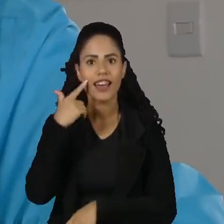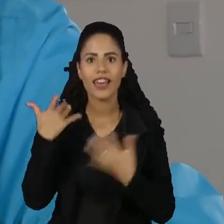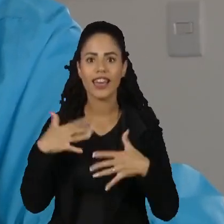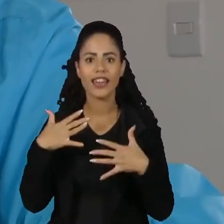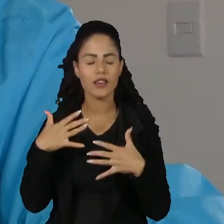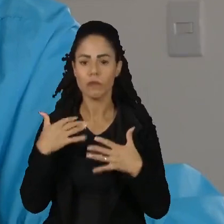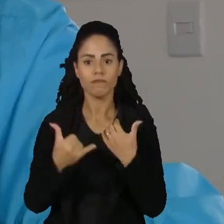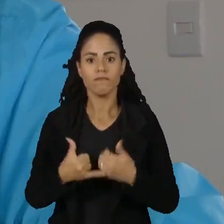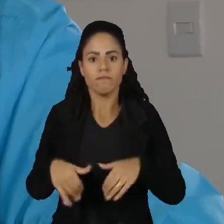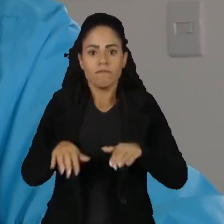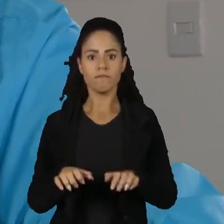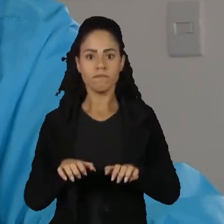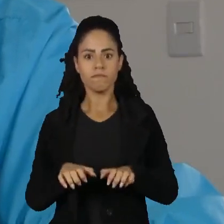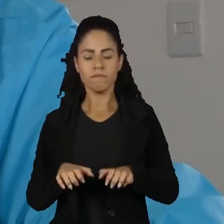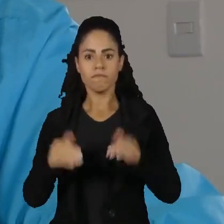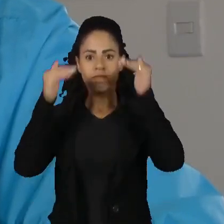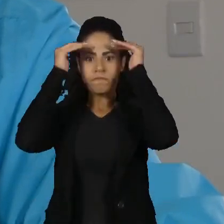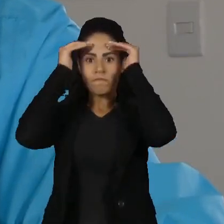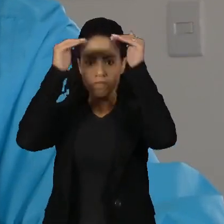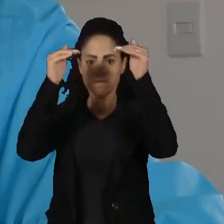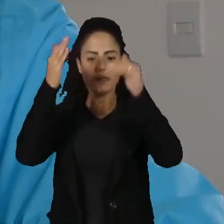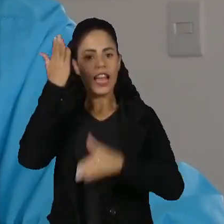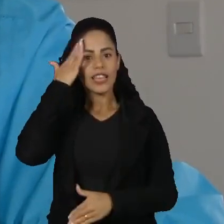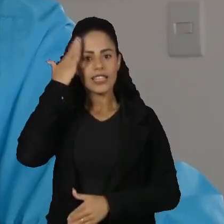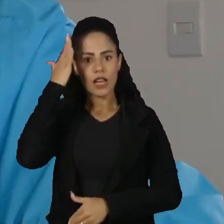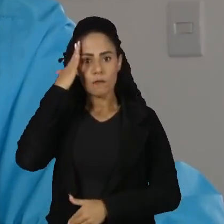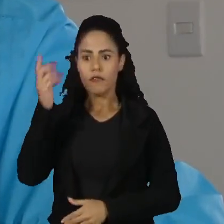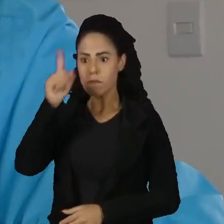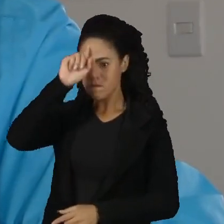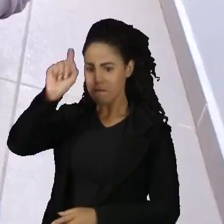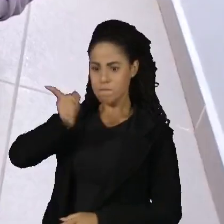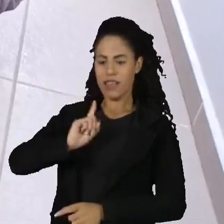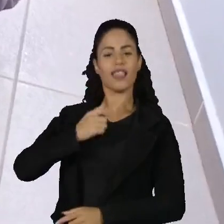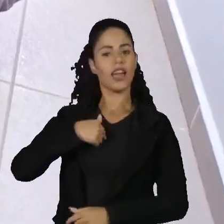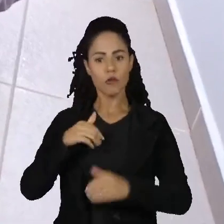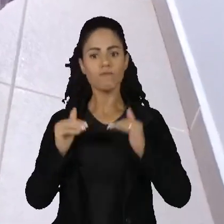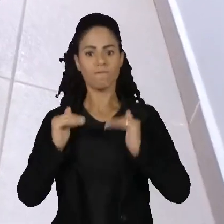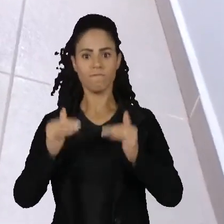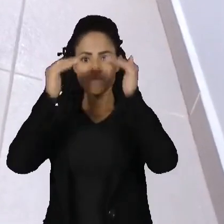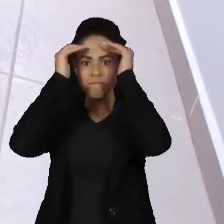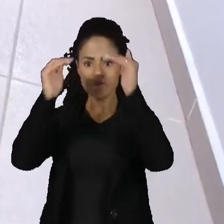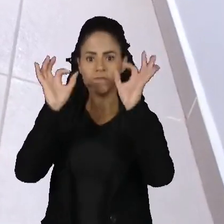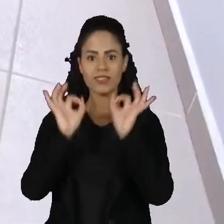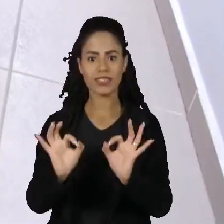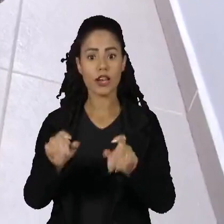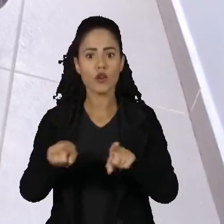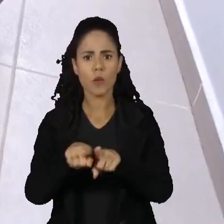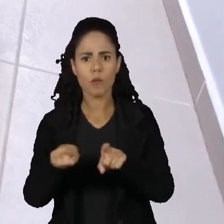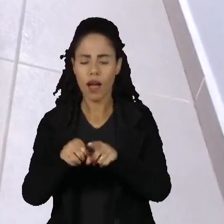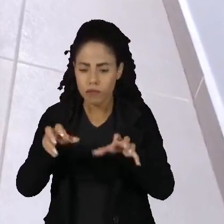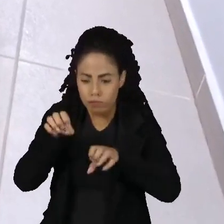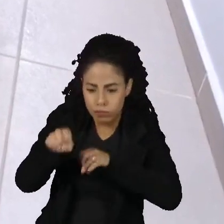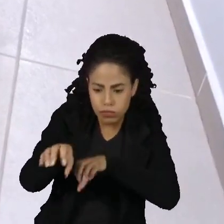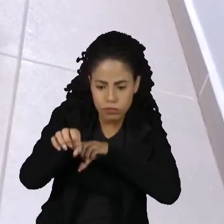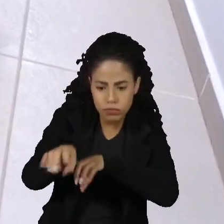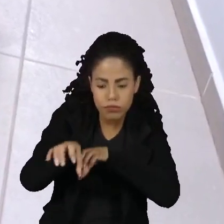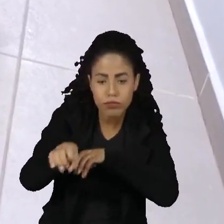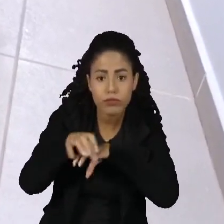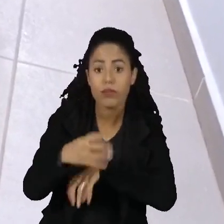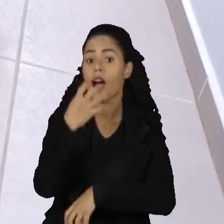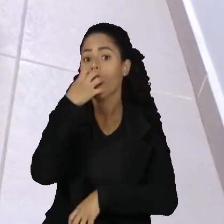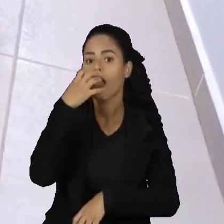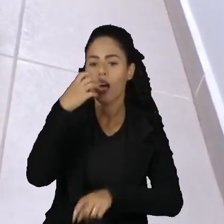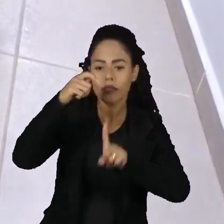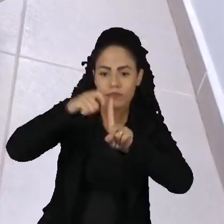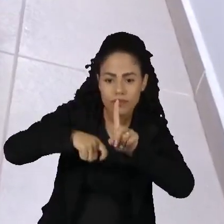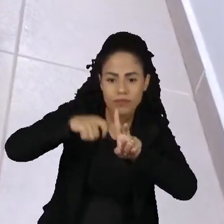se transforma e ele já vai para o canto que ele sabe que é onde começa a aula. O sucesso do adestramento de um cão, quando iniciado nos